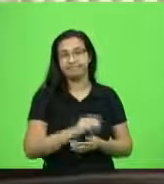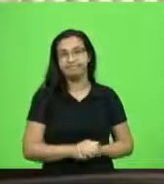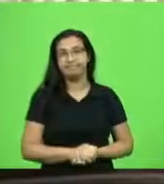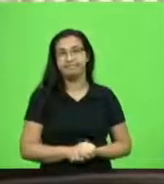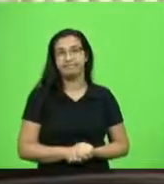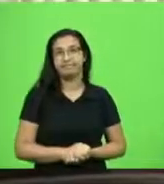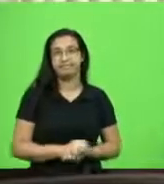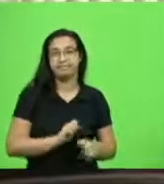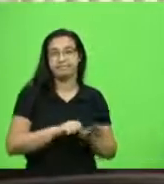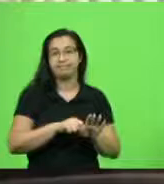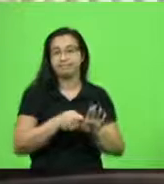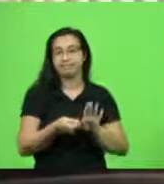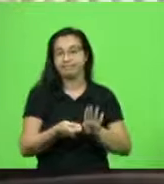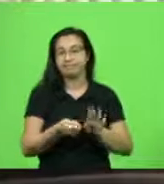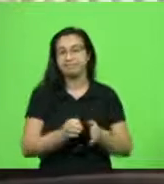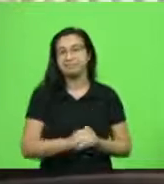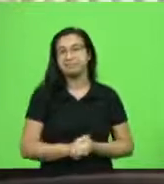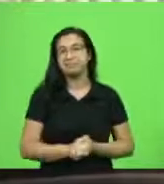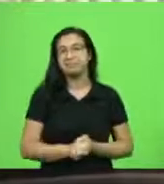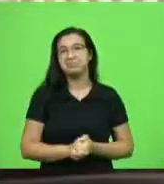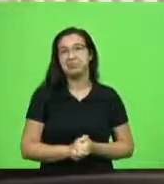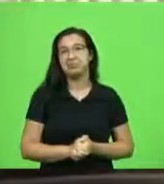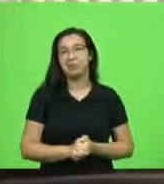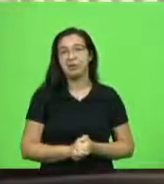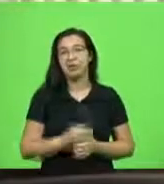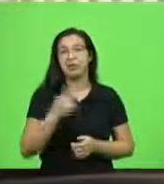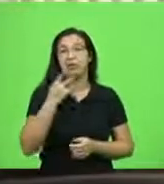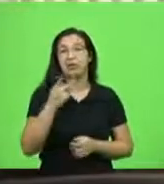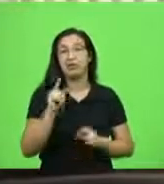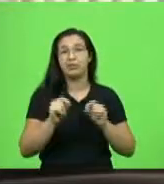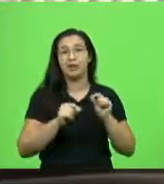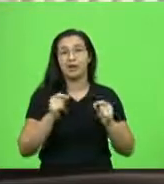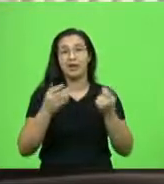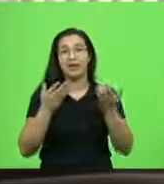Nós estamos falando de algo que salva vidas,